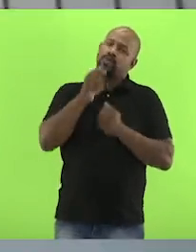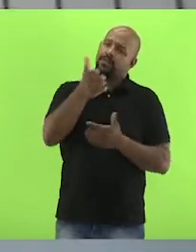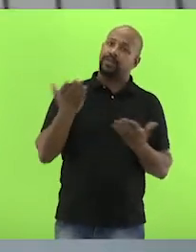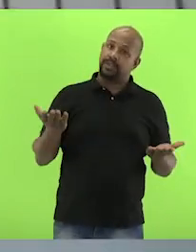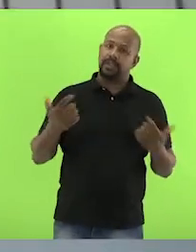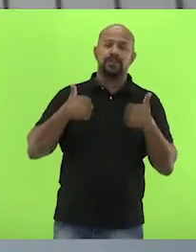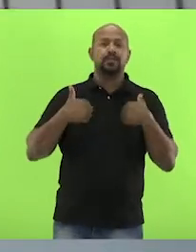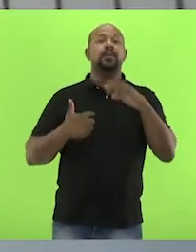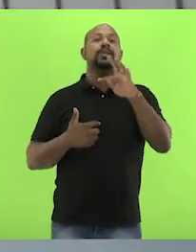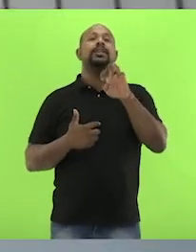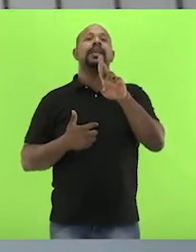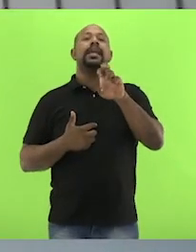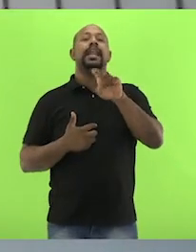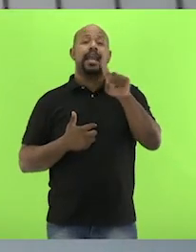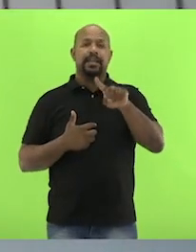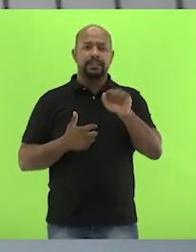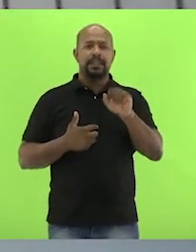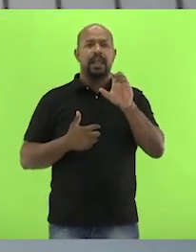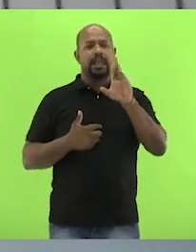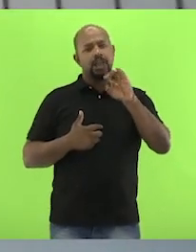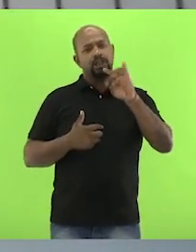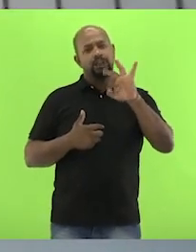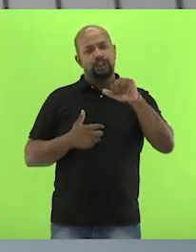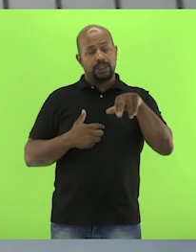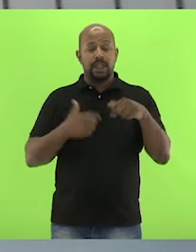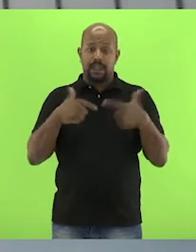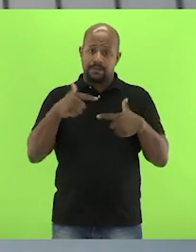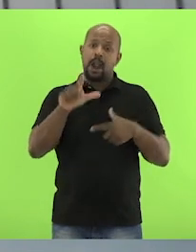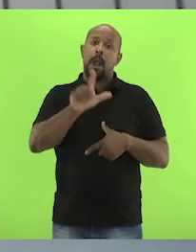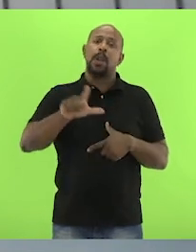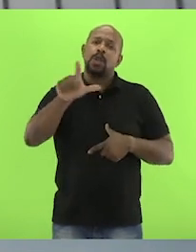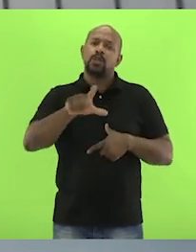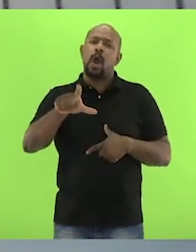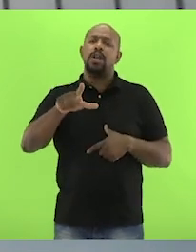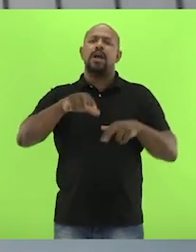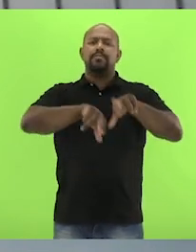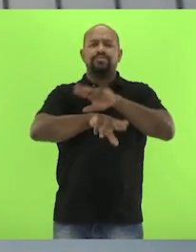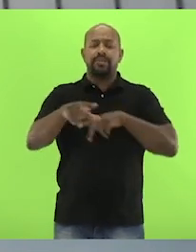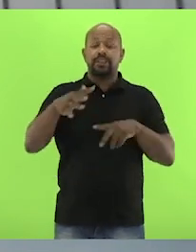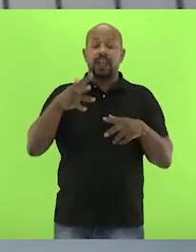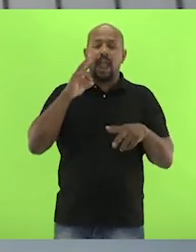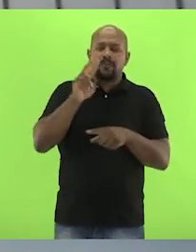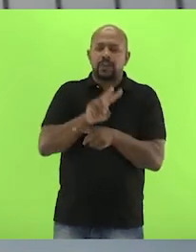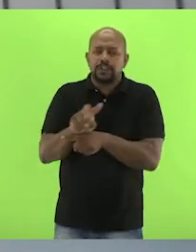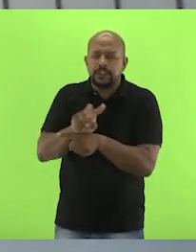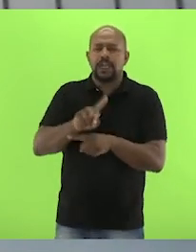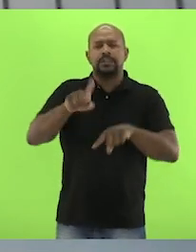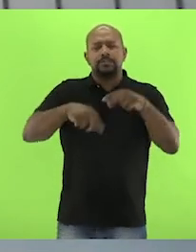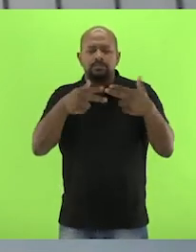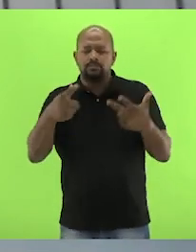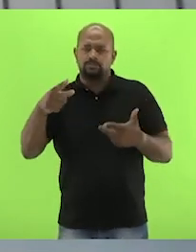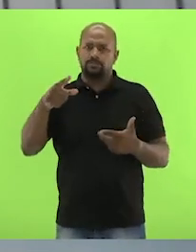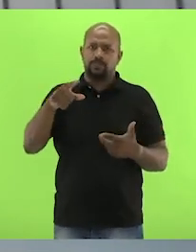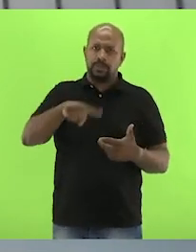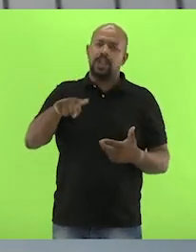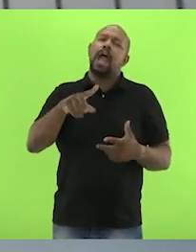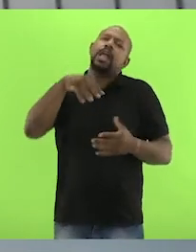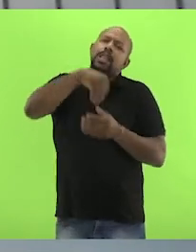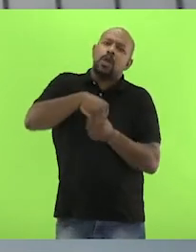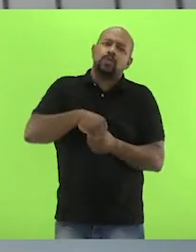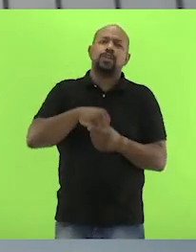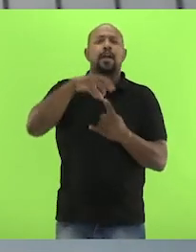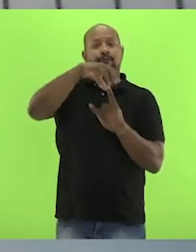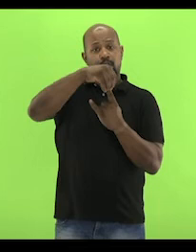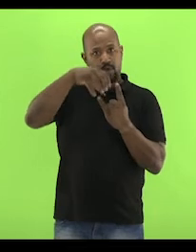câmera. Eu sou Tereza Cristina. Trabalho no Laboratório Interdisciplinar de Vigilância Intomológica em Dipter e Mipter do Instituto Oswaldo